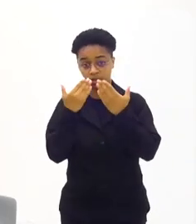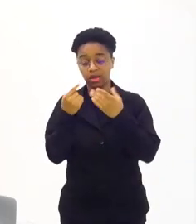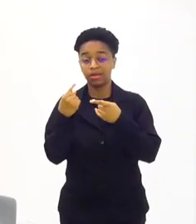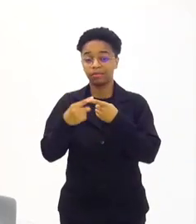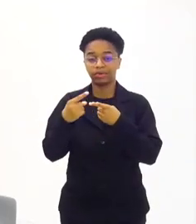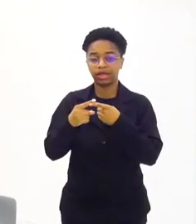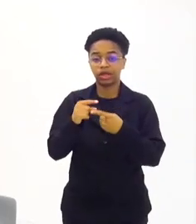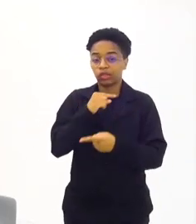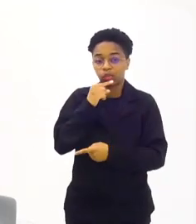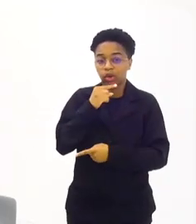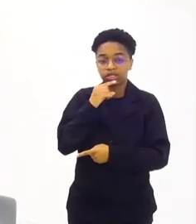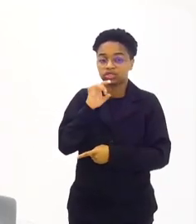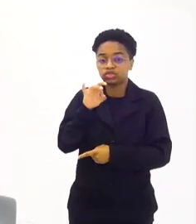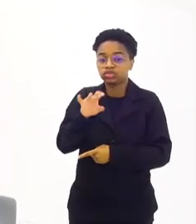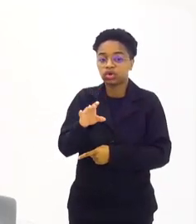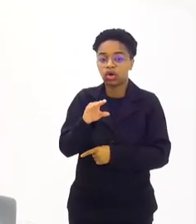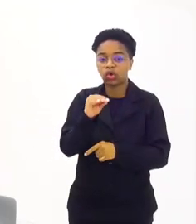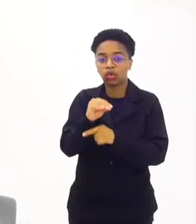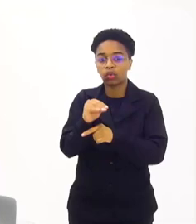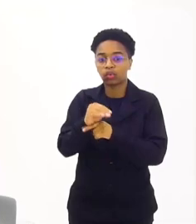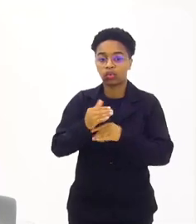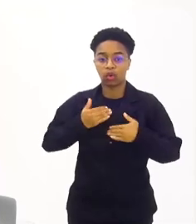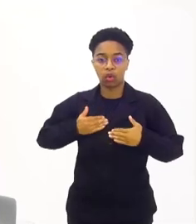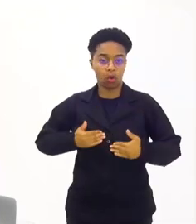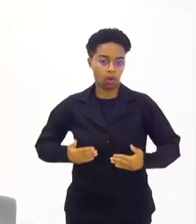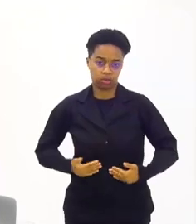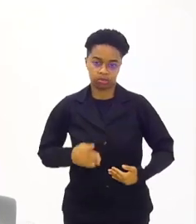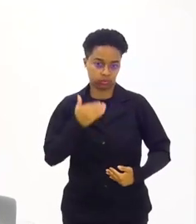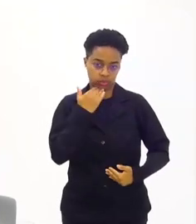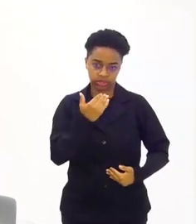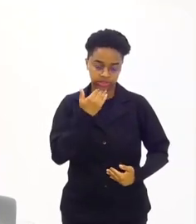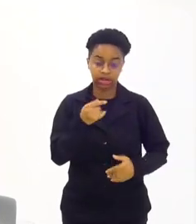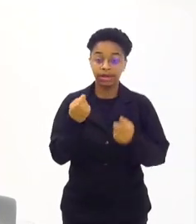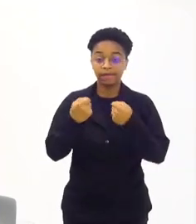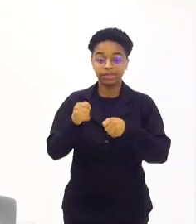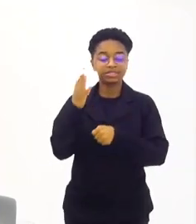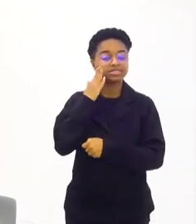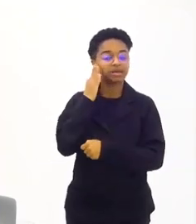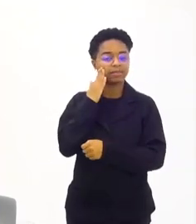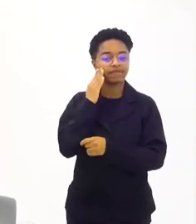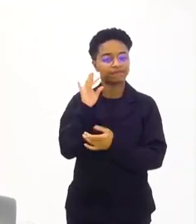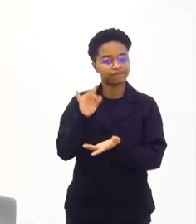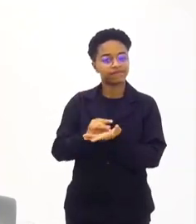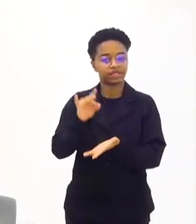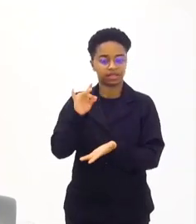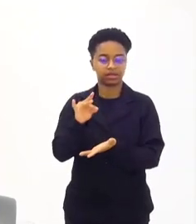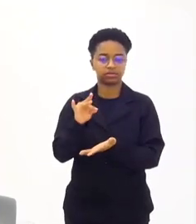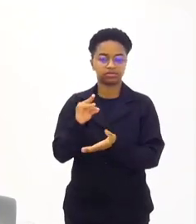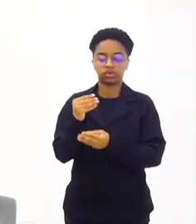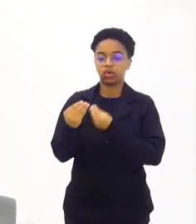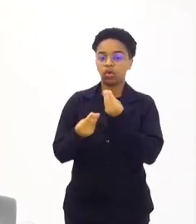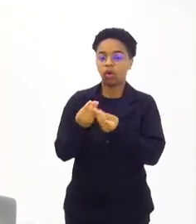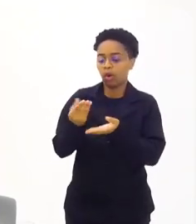primeiros socorros, não adianta só saber cuidar do físico, mas tem que saber realmente como